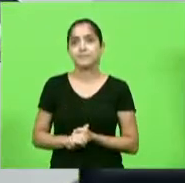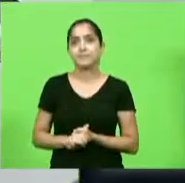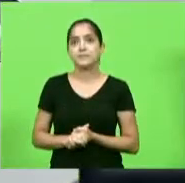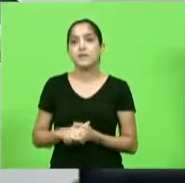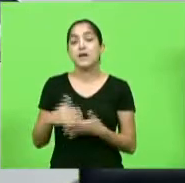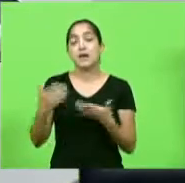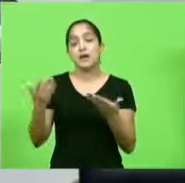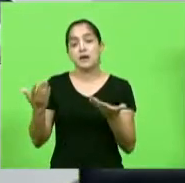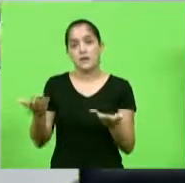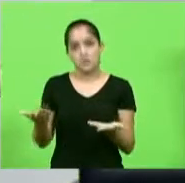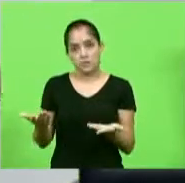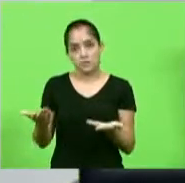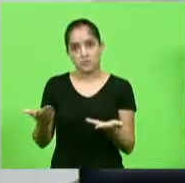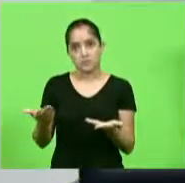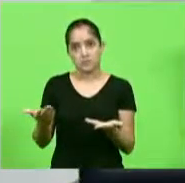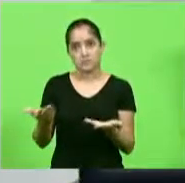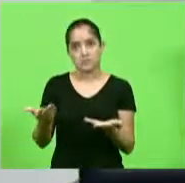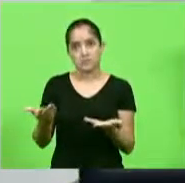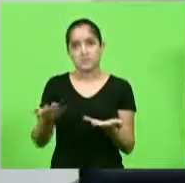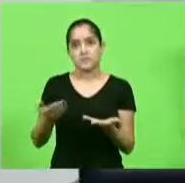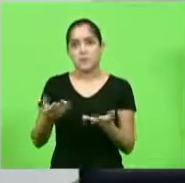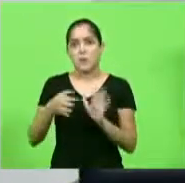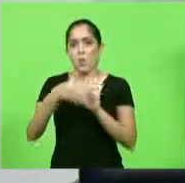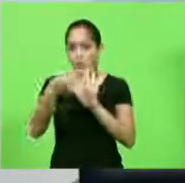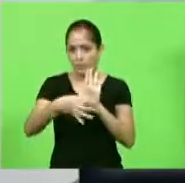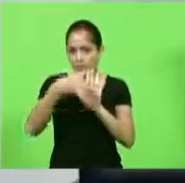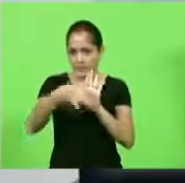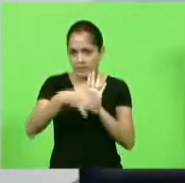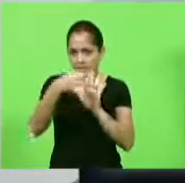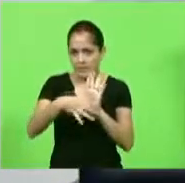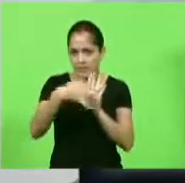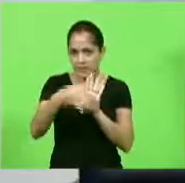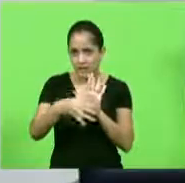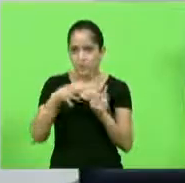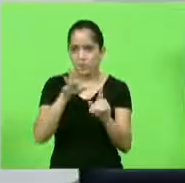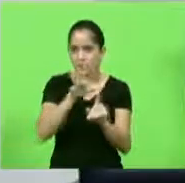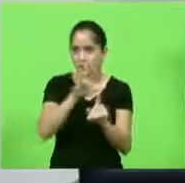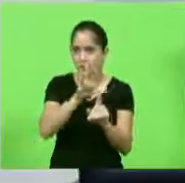Agora, querer formar a opinião dos catarinenses,